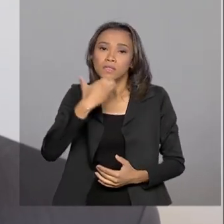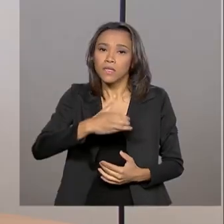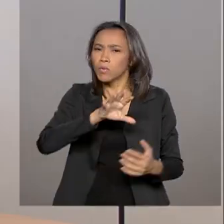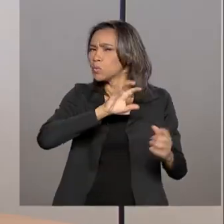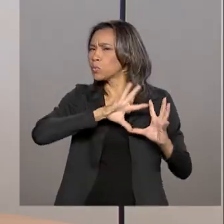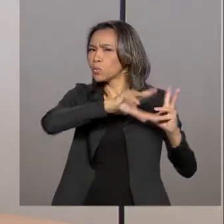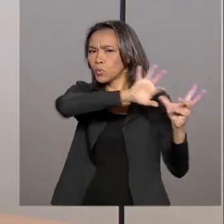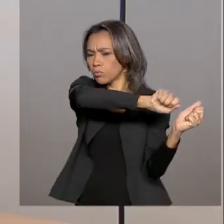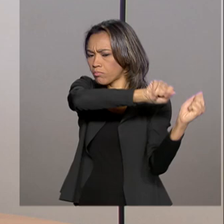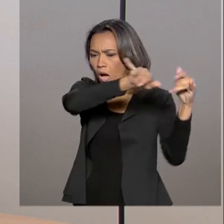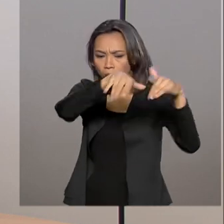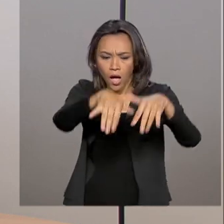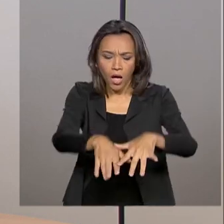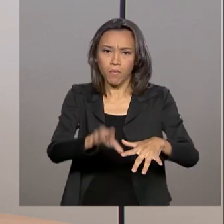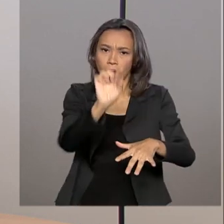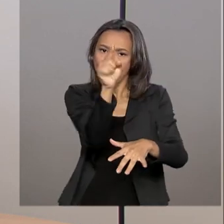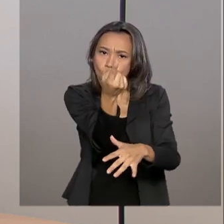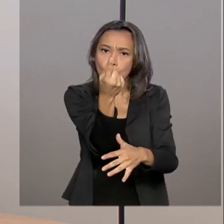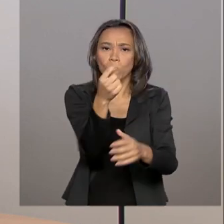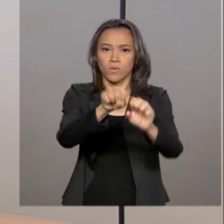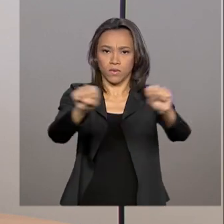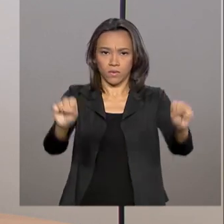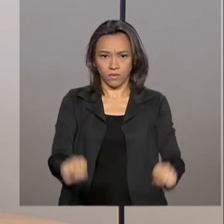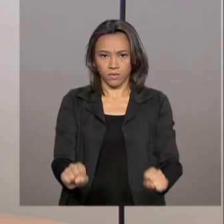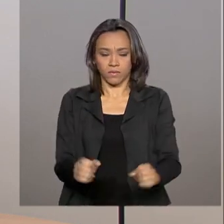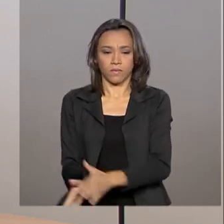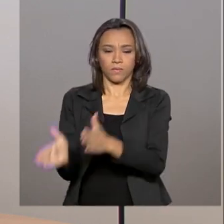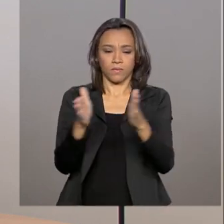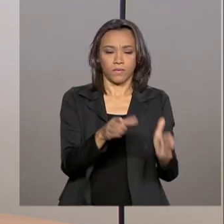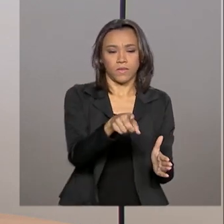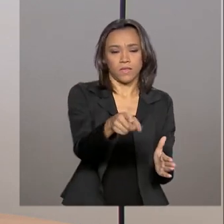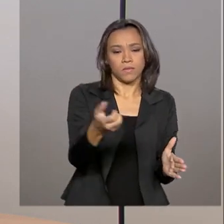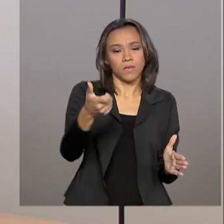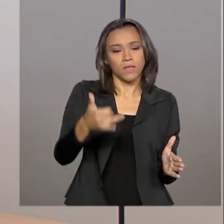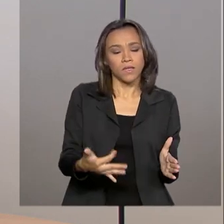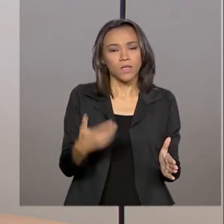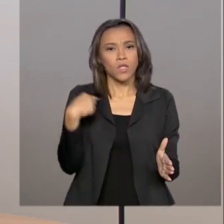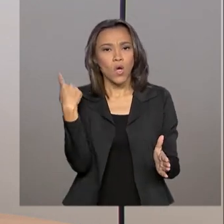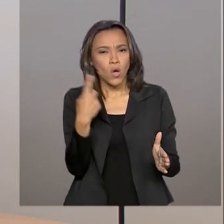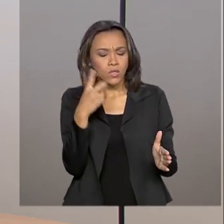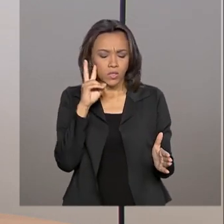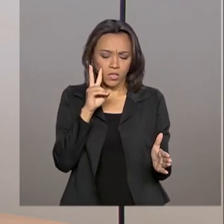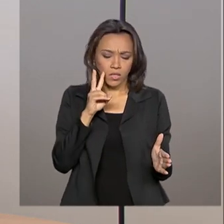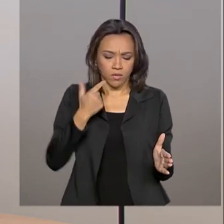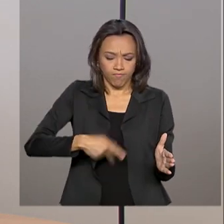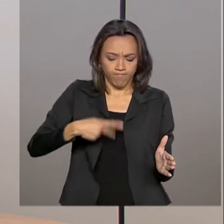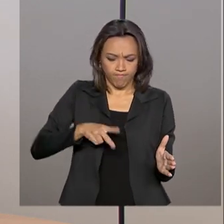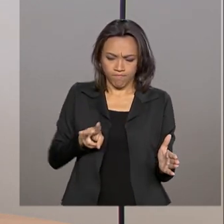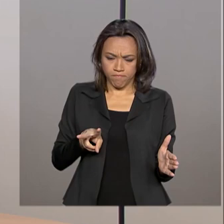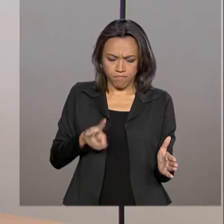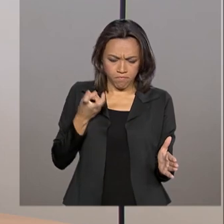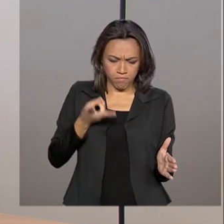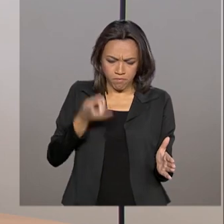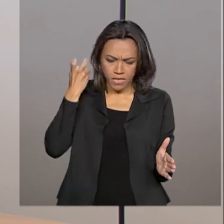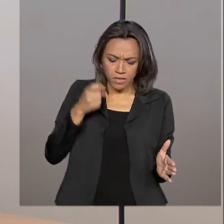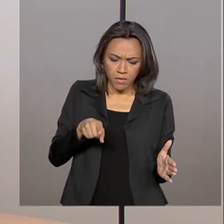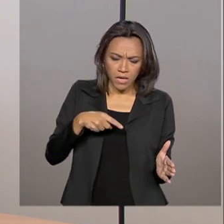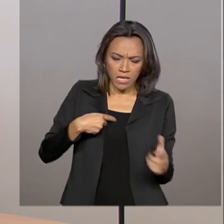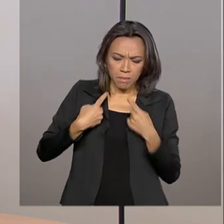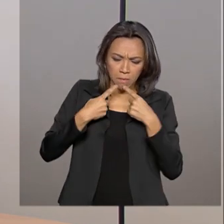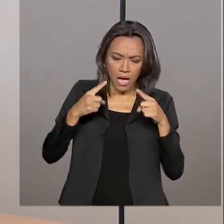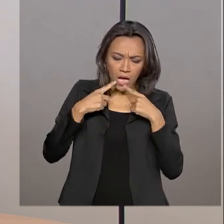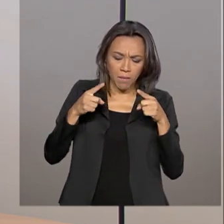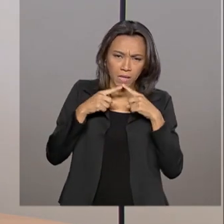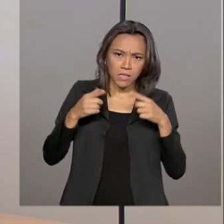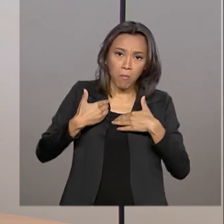PROCONS. A gente consegue identificar aquilo que tem mais incidência de reclamação e dar um tratamento coletivo.